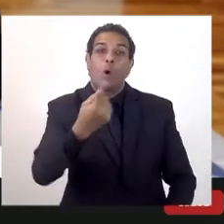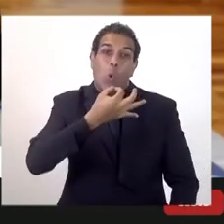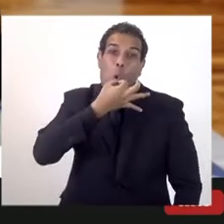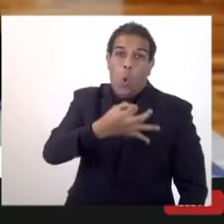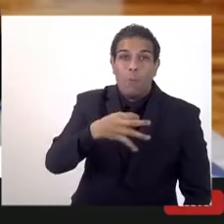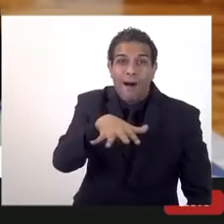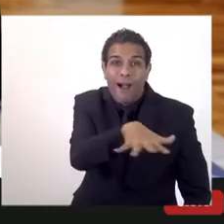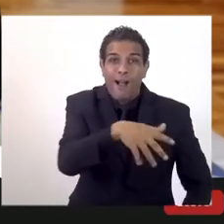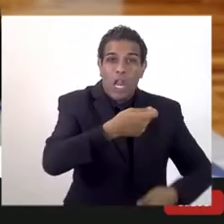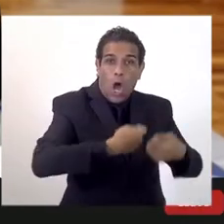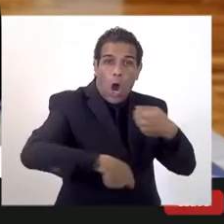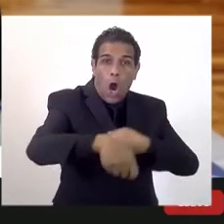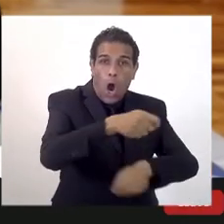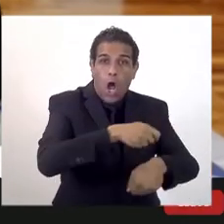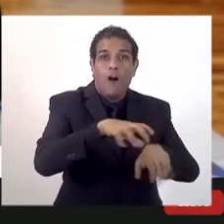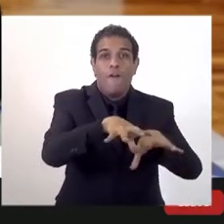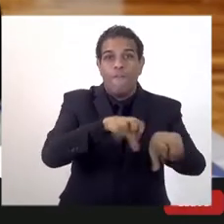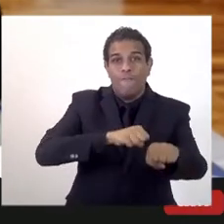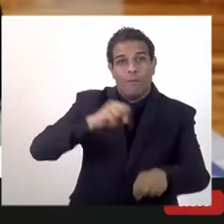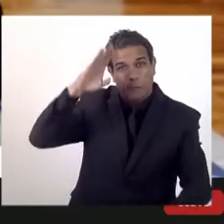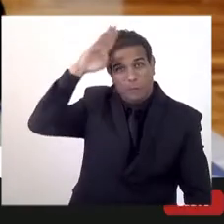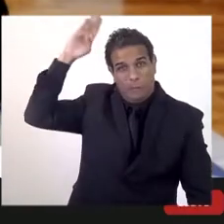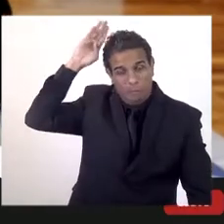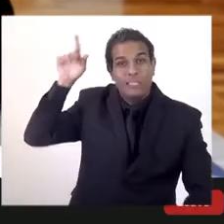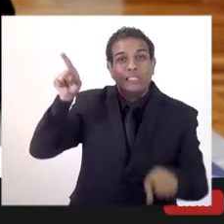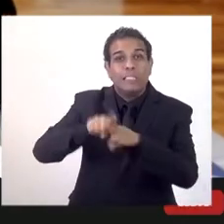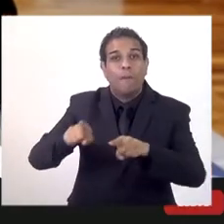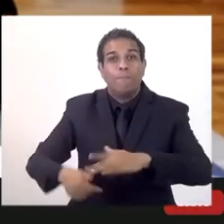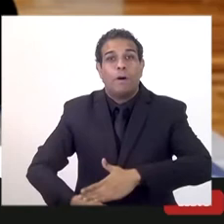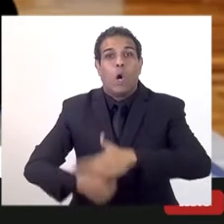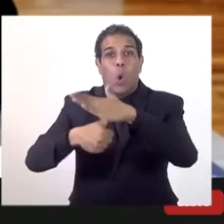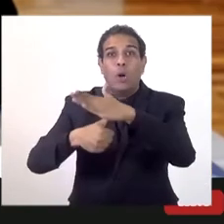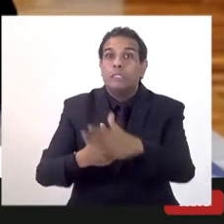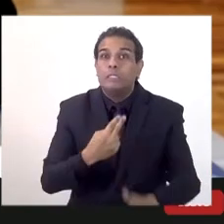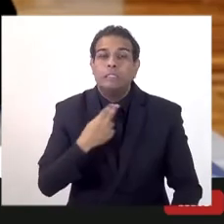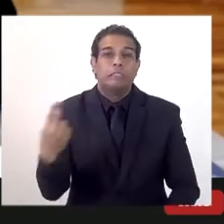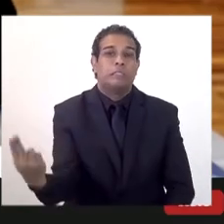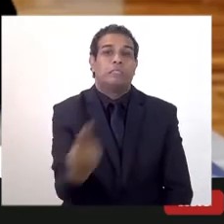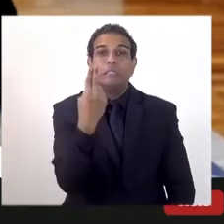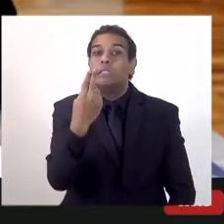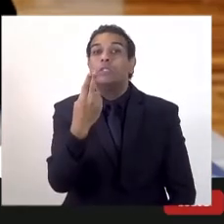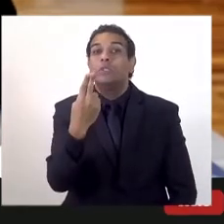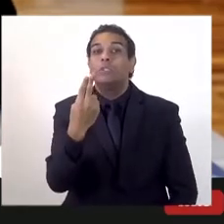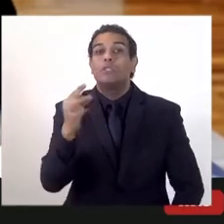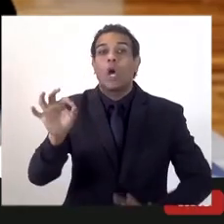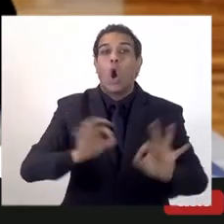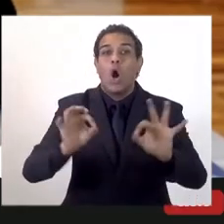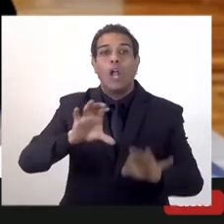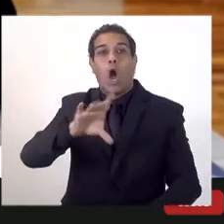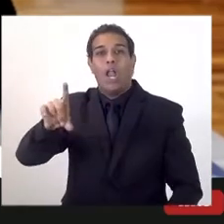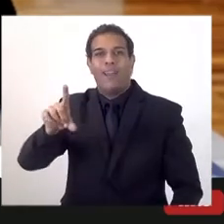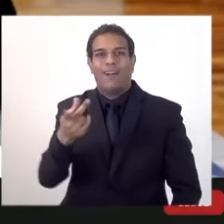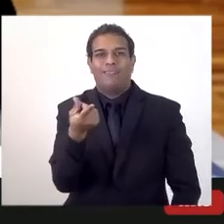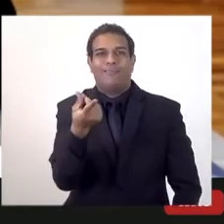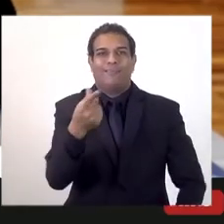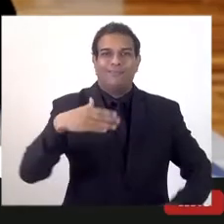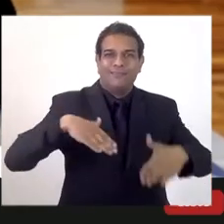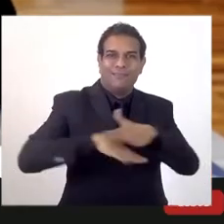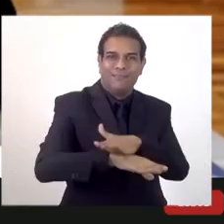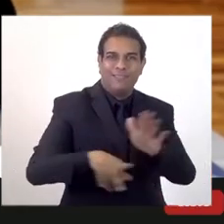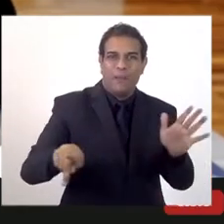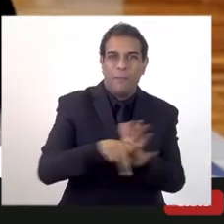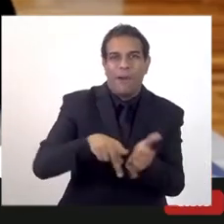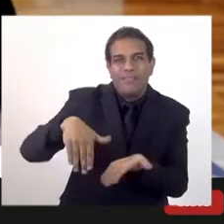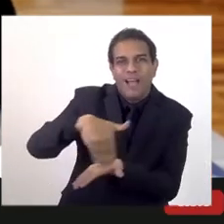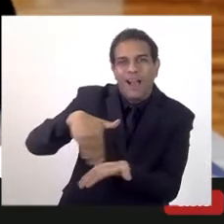de economistas e dos leitores é que o fundo não pode ser administrado pela fazenda, porque senão vai servir para superávit.